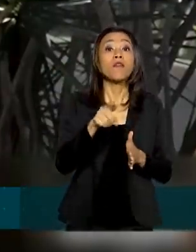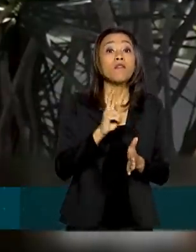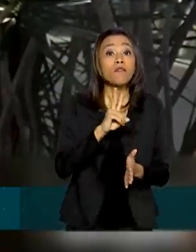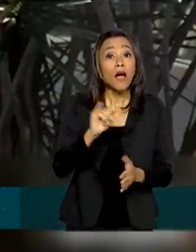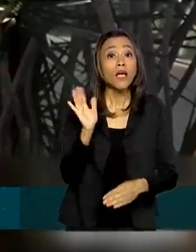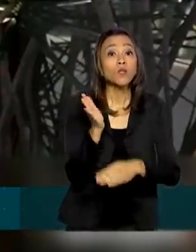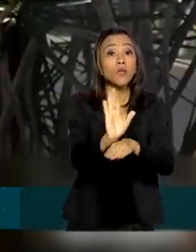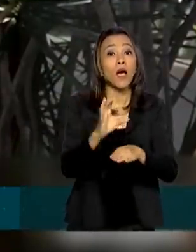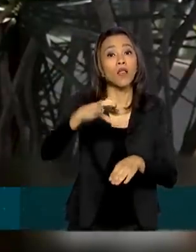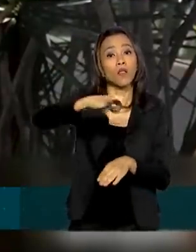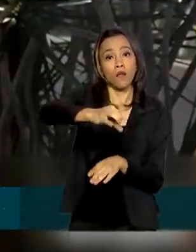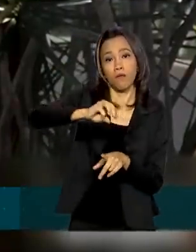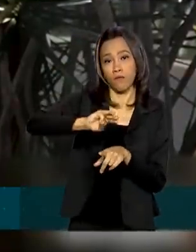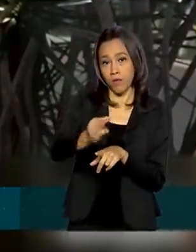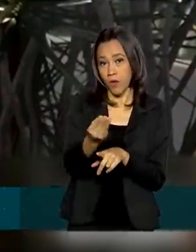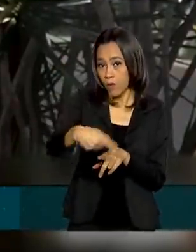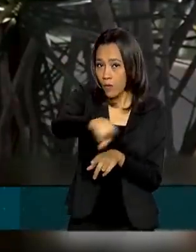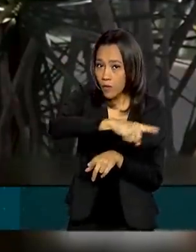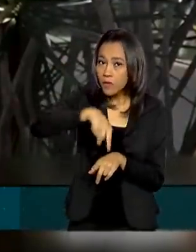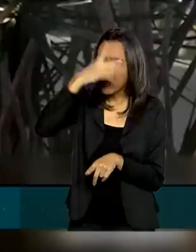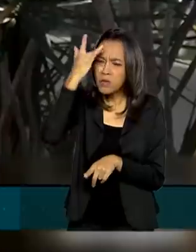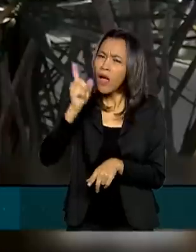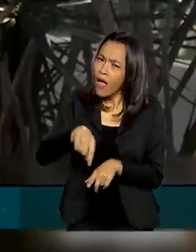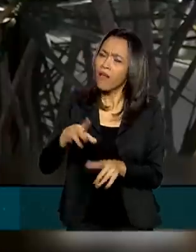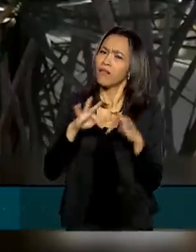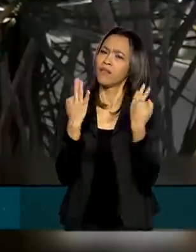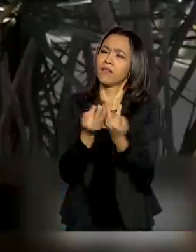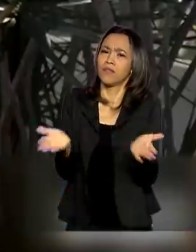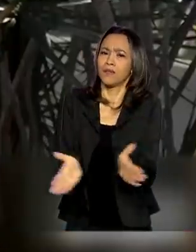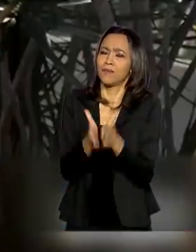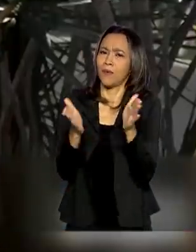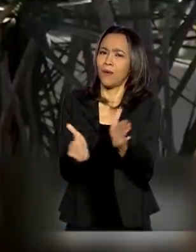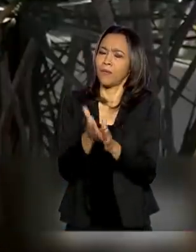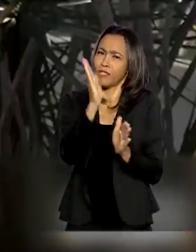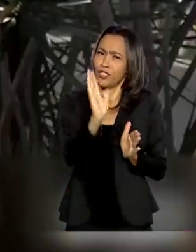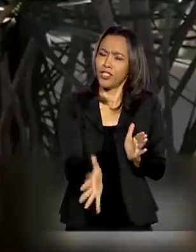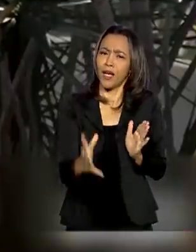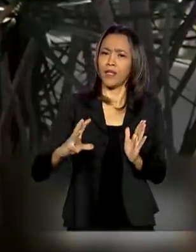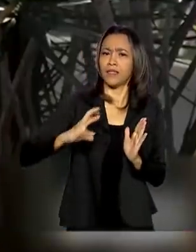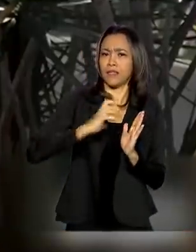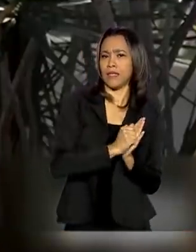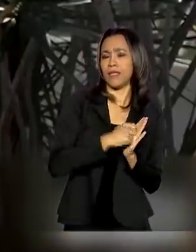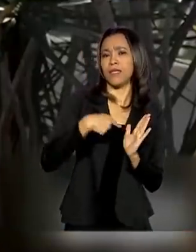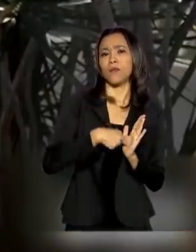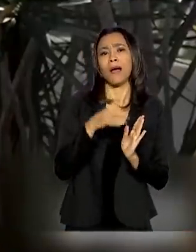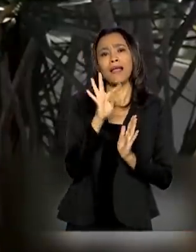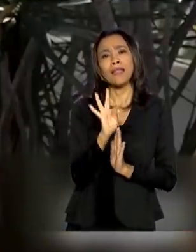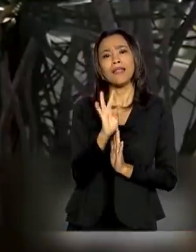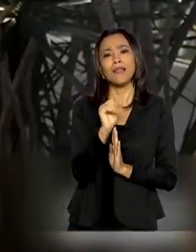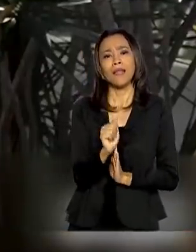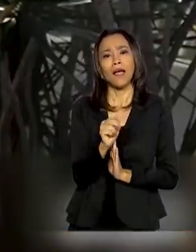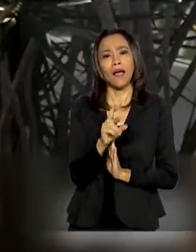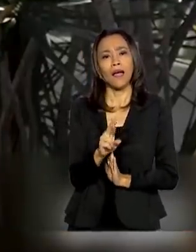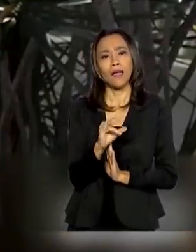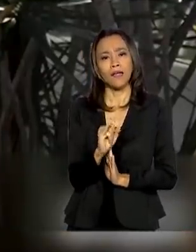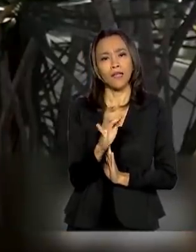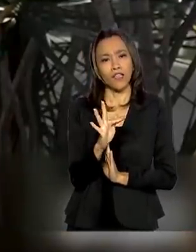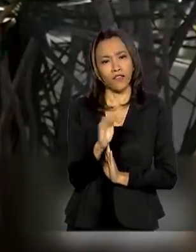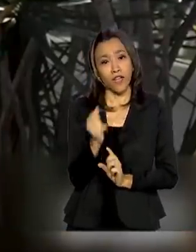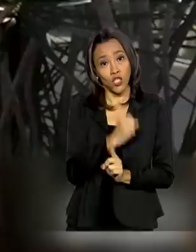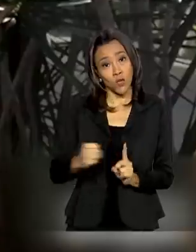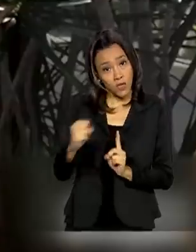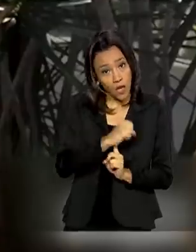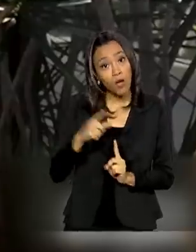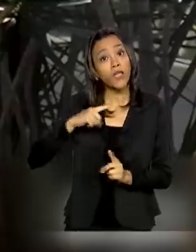brasileiros. São as famílias de baixa renda já inscritas na tarifa social, programa que garante desconto de